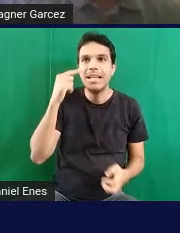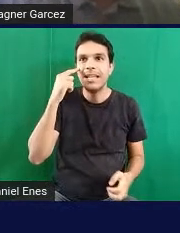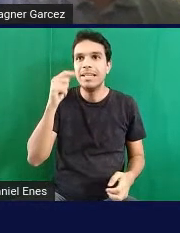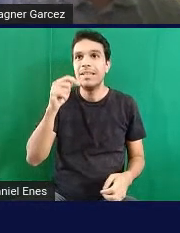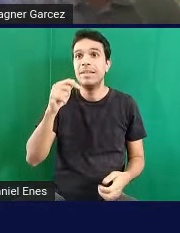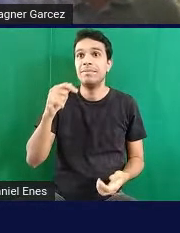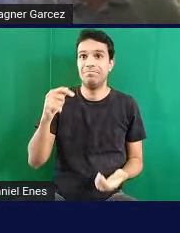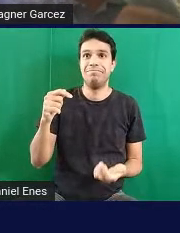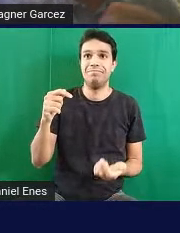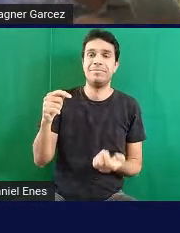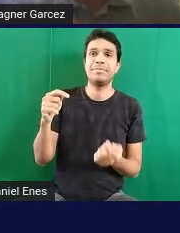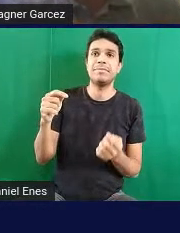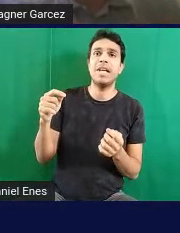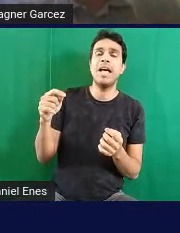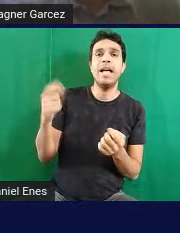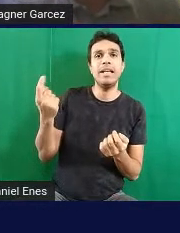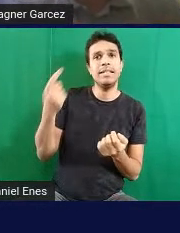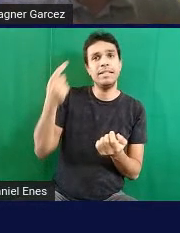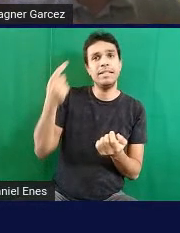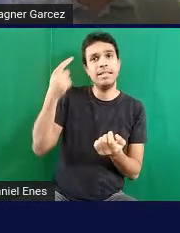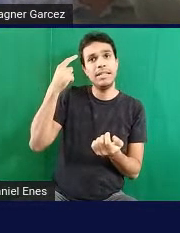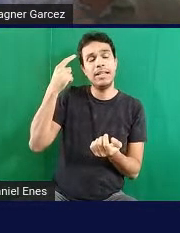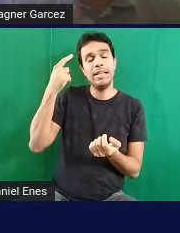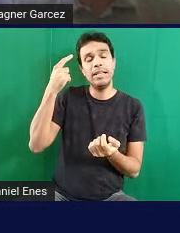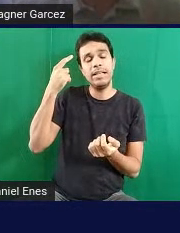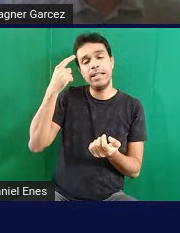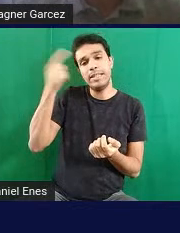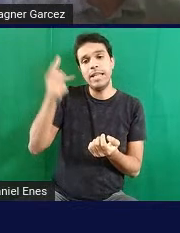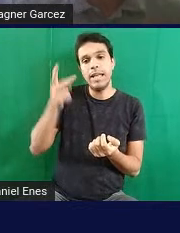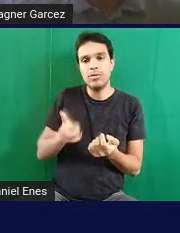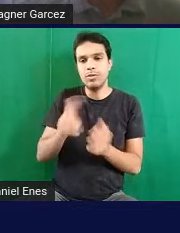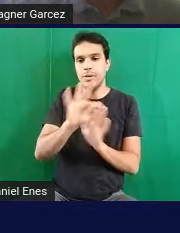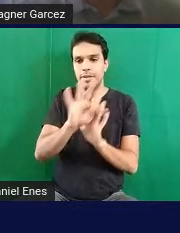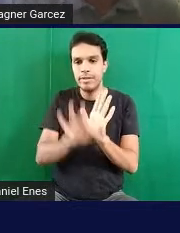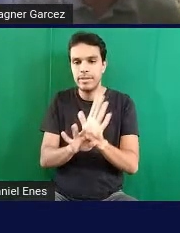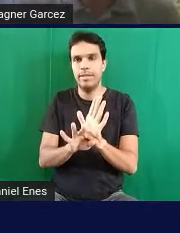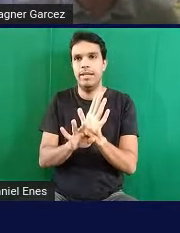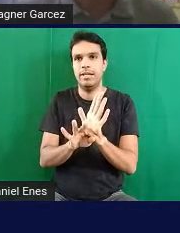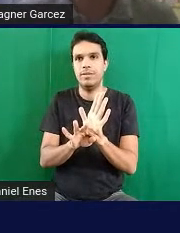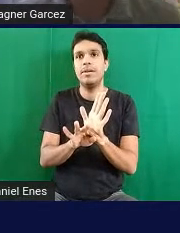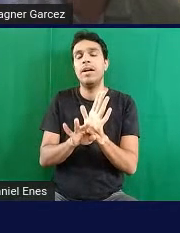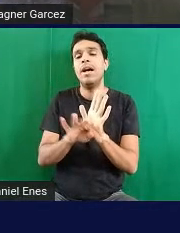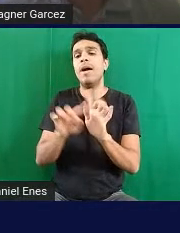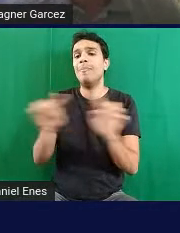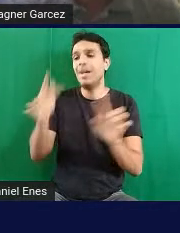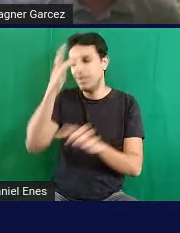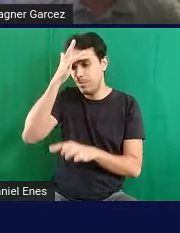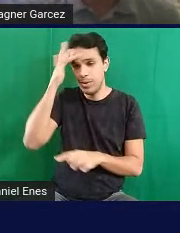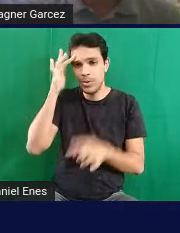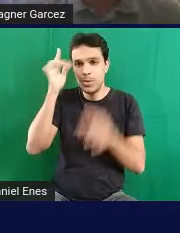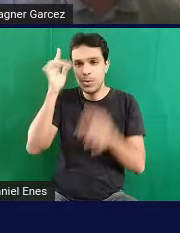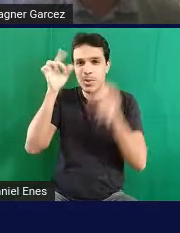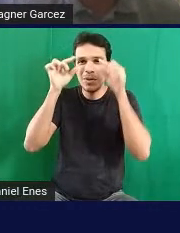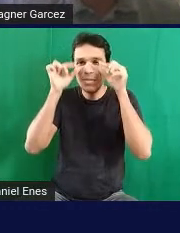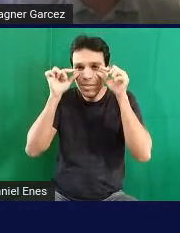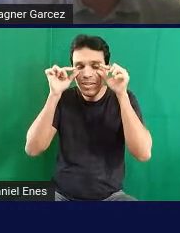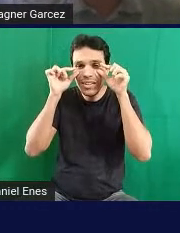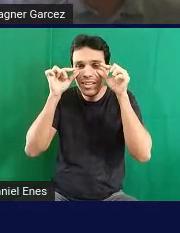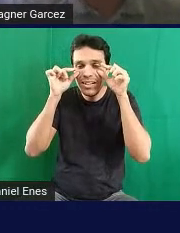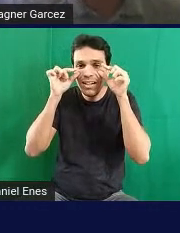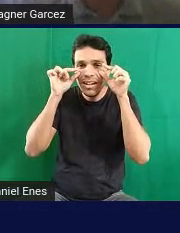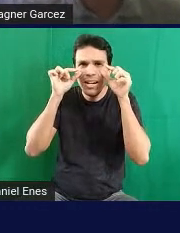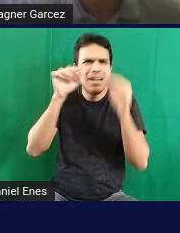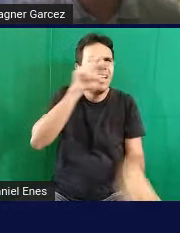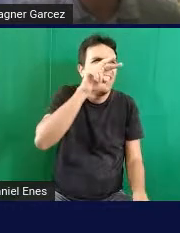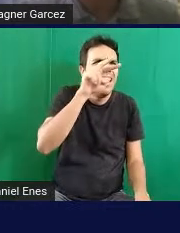A ideia é justamente dar essa continuidade ao texto, trazer essa ideia de continuidade. Só que, uma pessoa com baixa visão pode trazer algum problema na